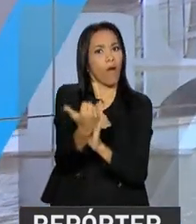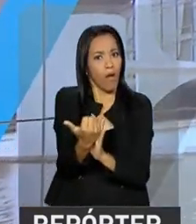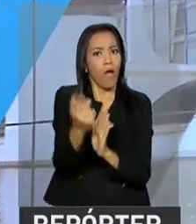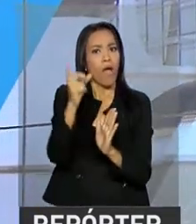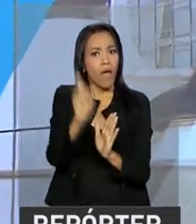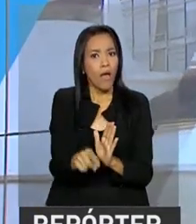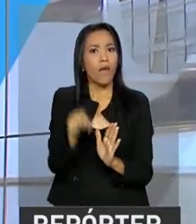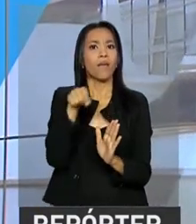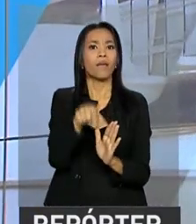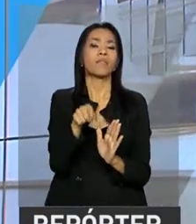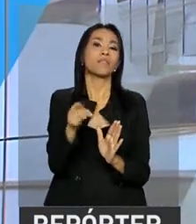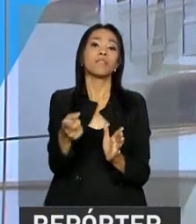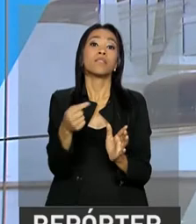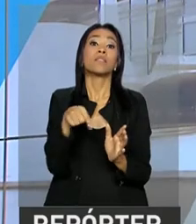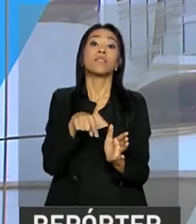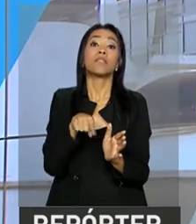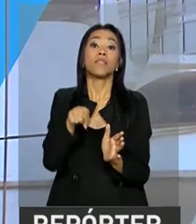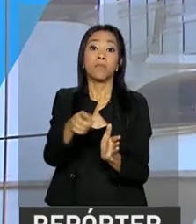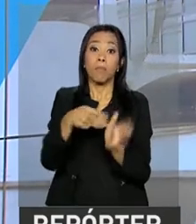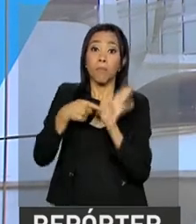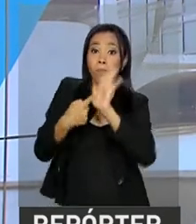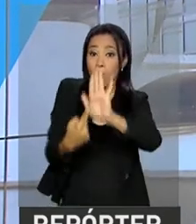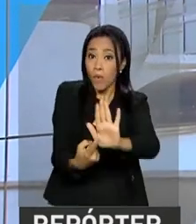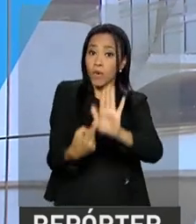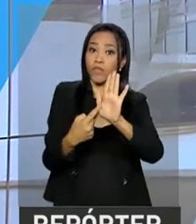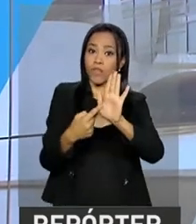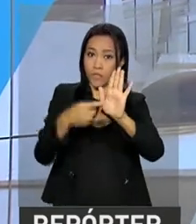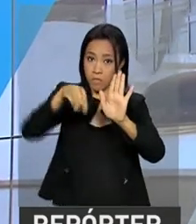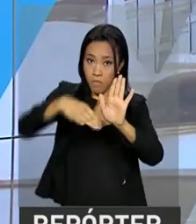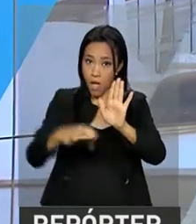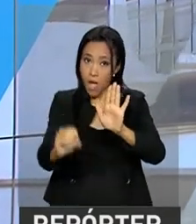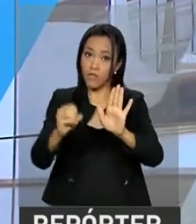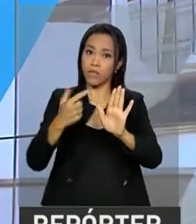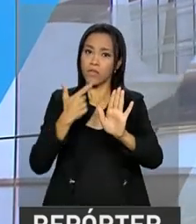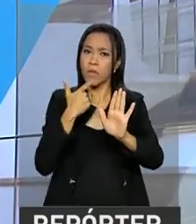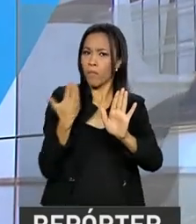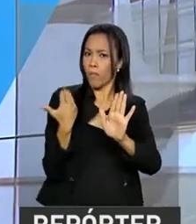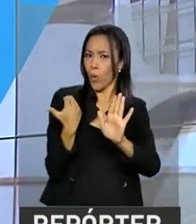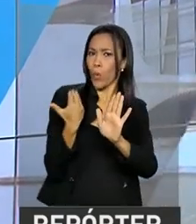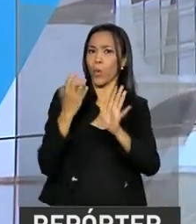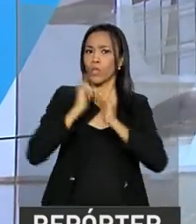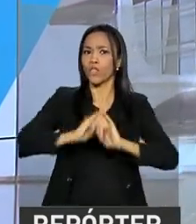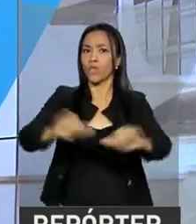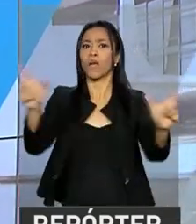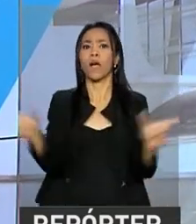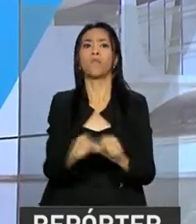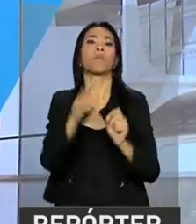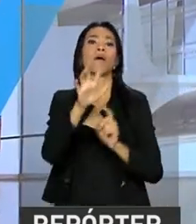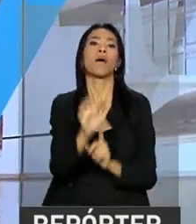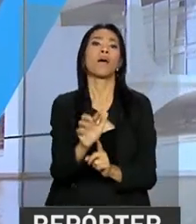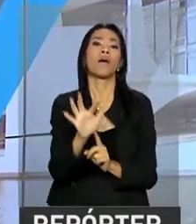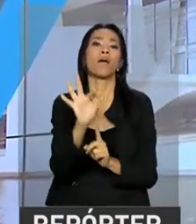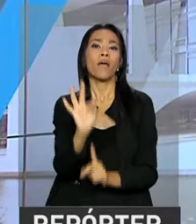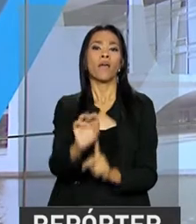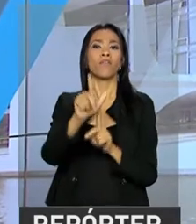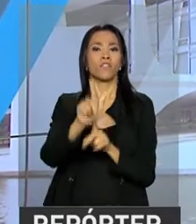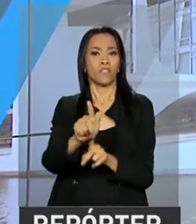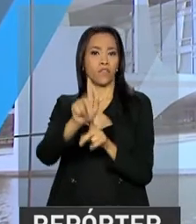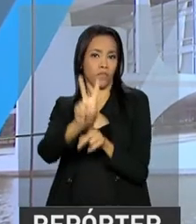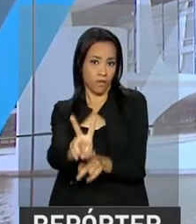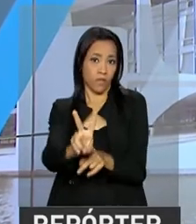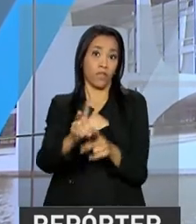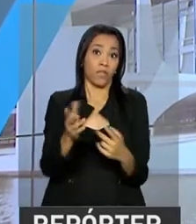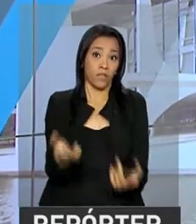antecedente de emprego de março, divulgado agora há pouco pela Fundação Getúlio Vargas. O índice que